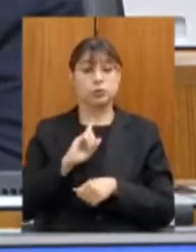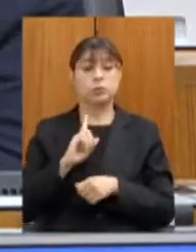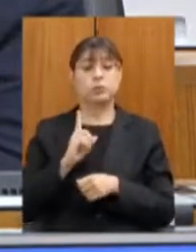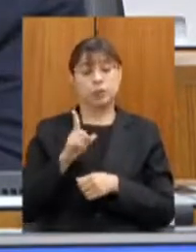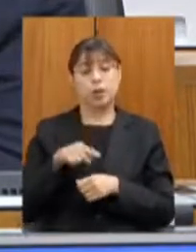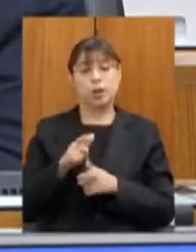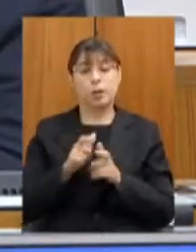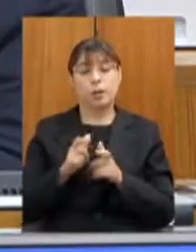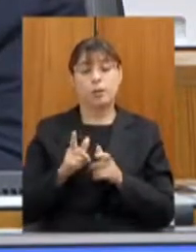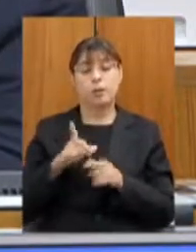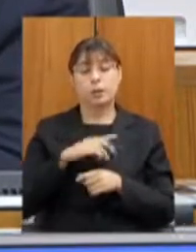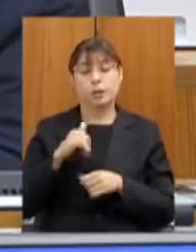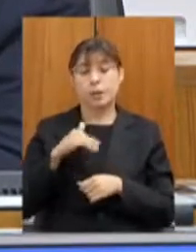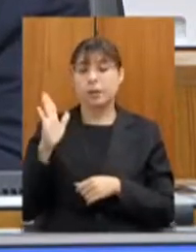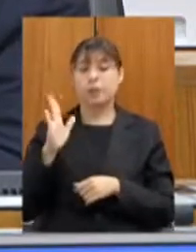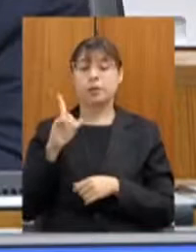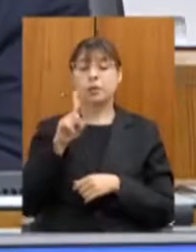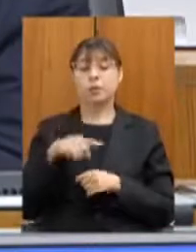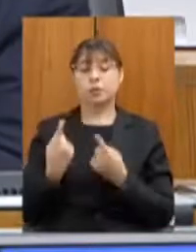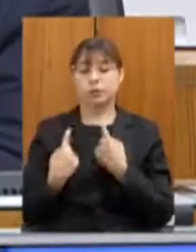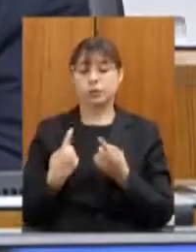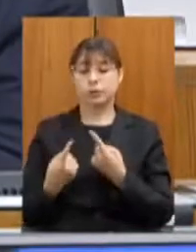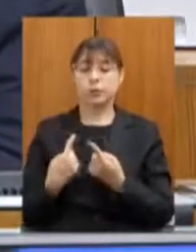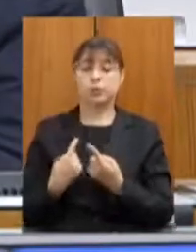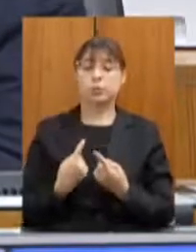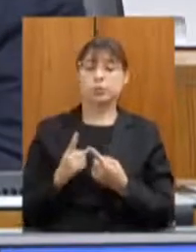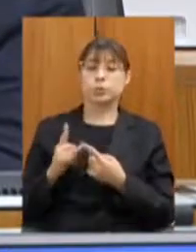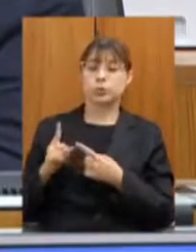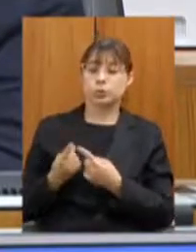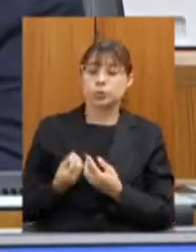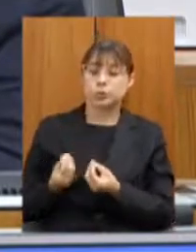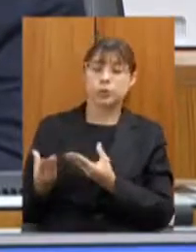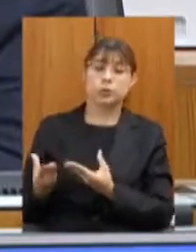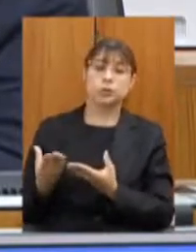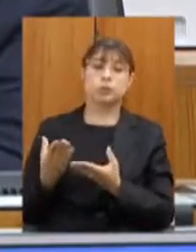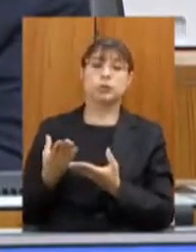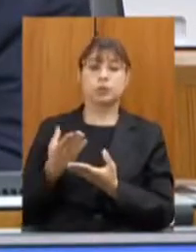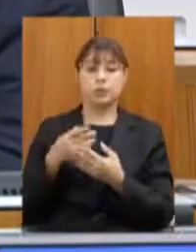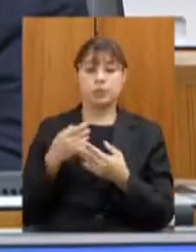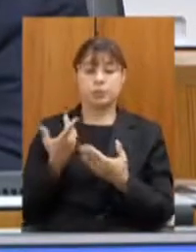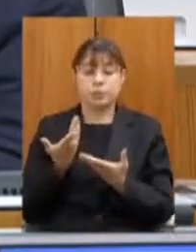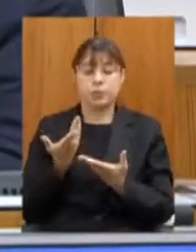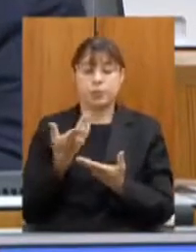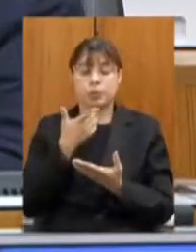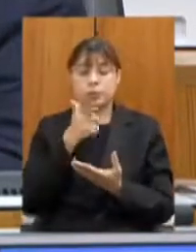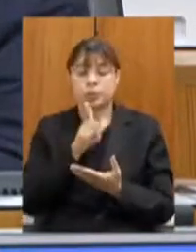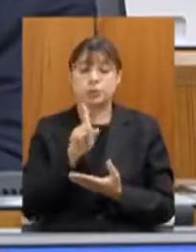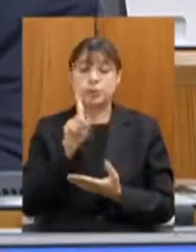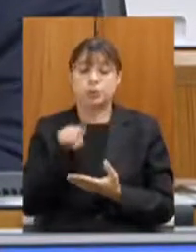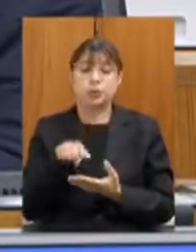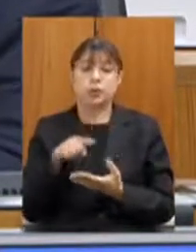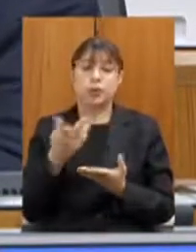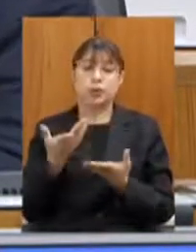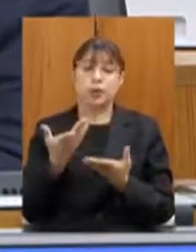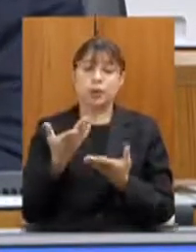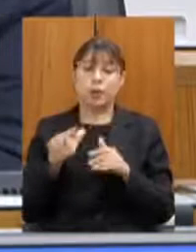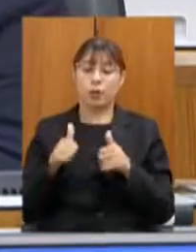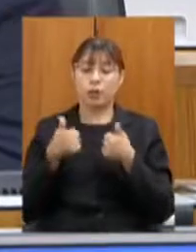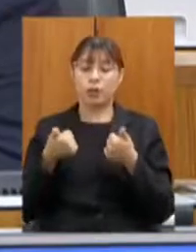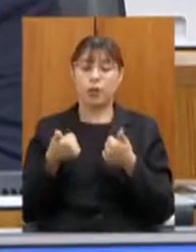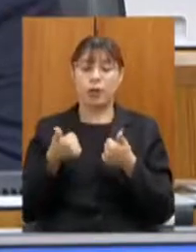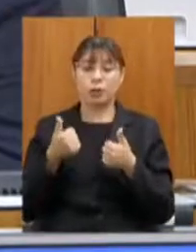rodovias concessionadas e certamente a gente possa sair da vergonhosa posição de um dos piores estados em termos da qualidade de rodovias